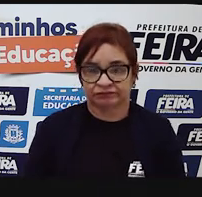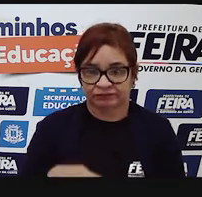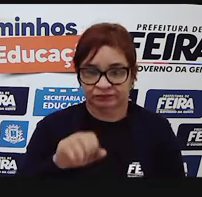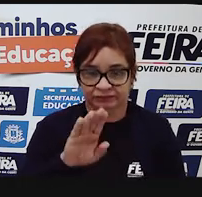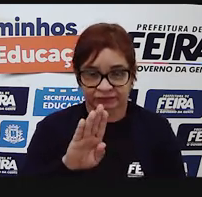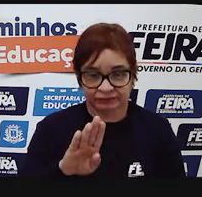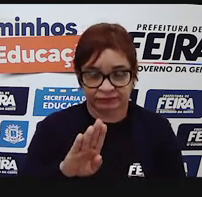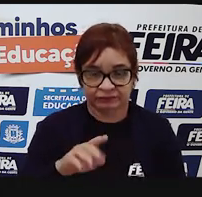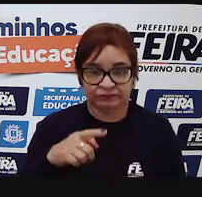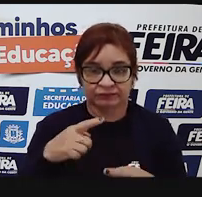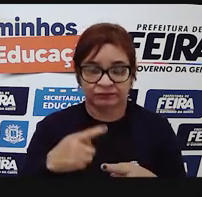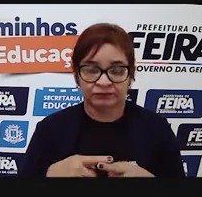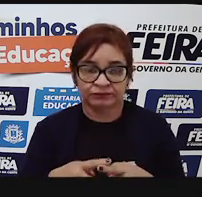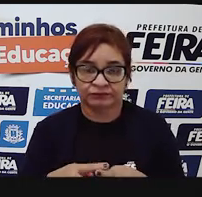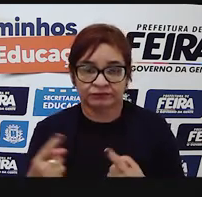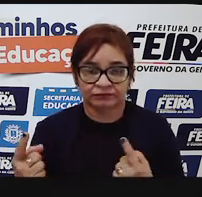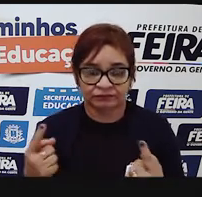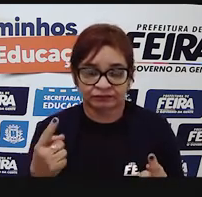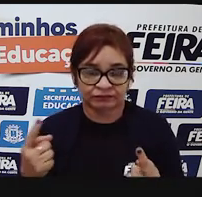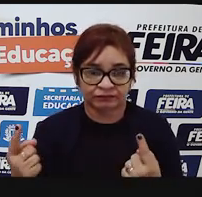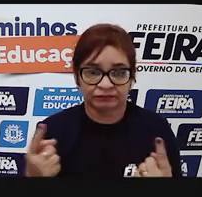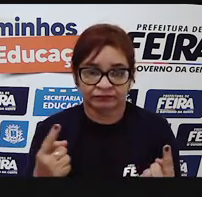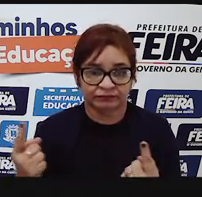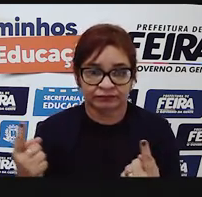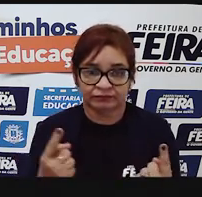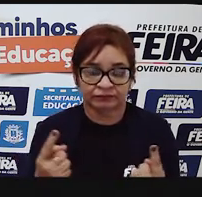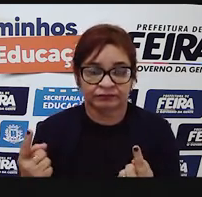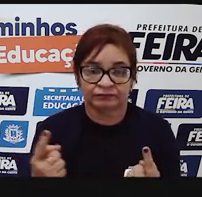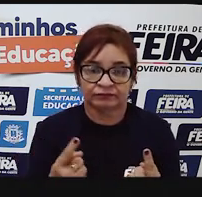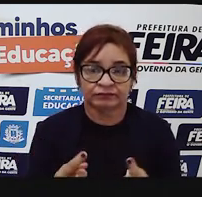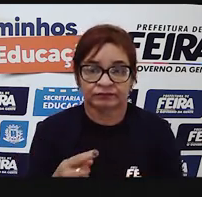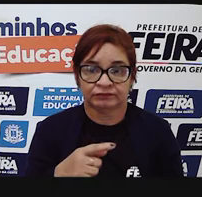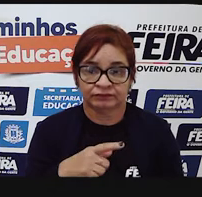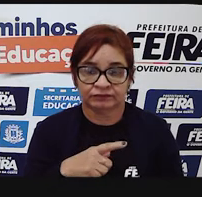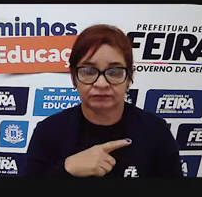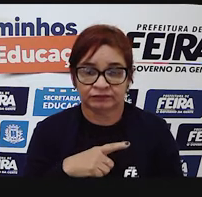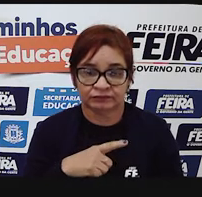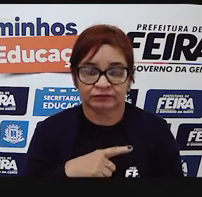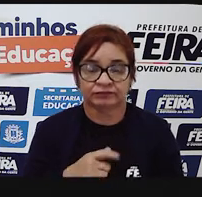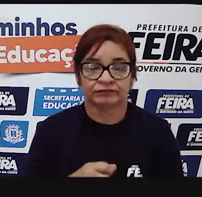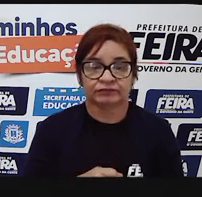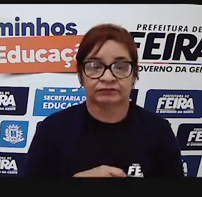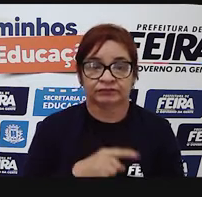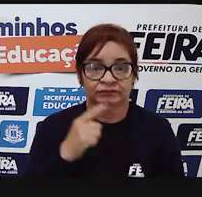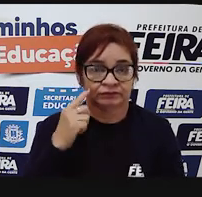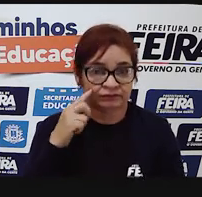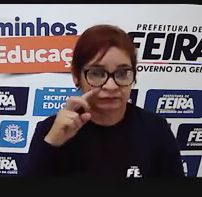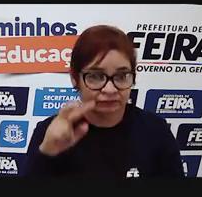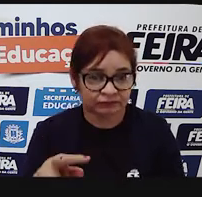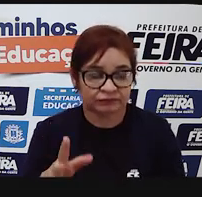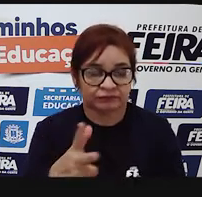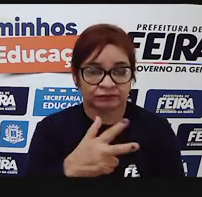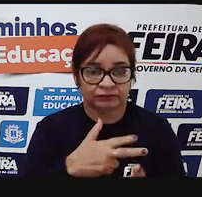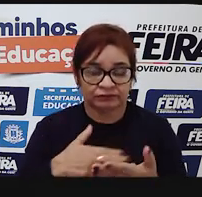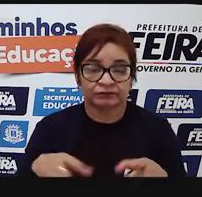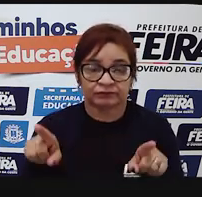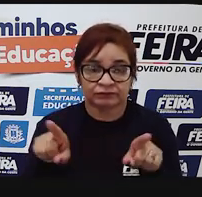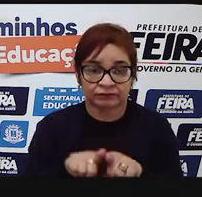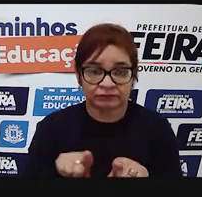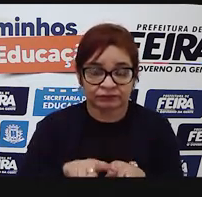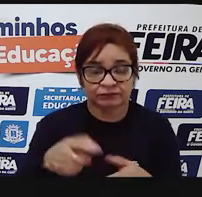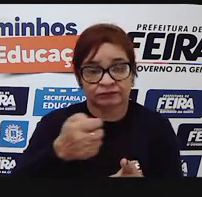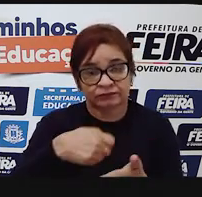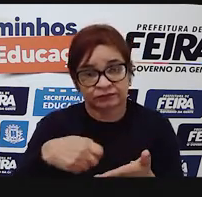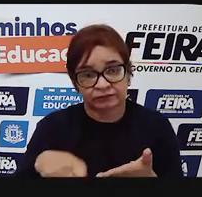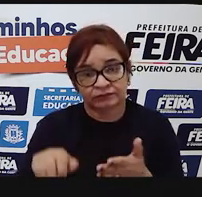o desenho animado tem as cenas em movimento, faz uso da imagem e faz uso